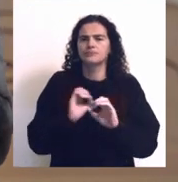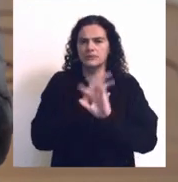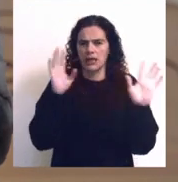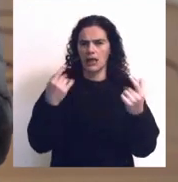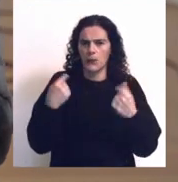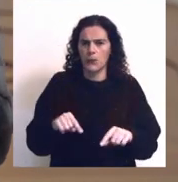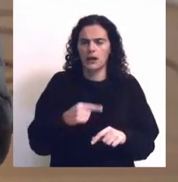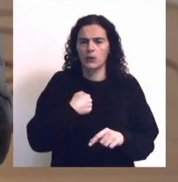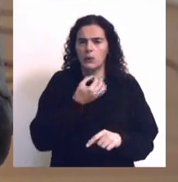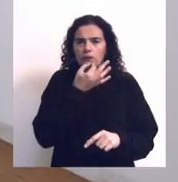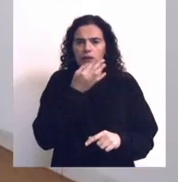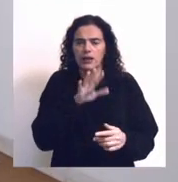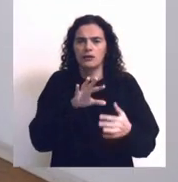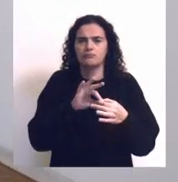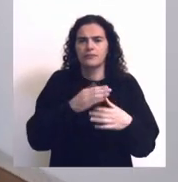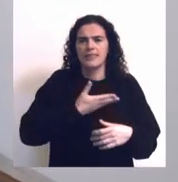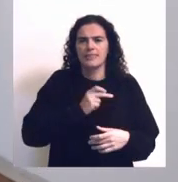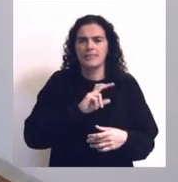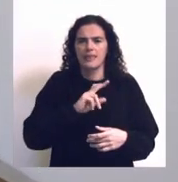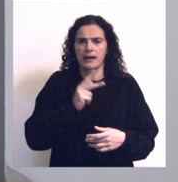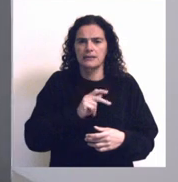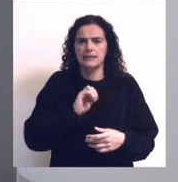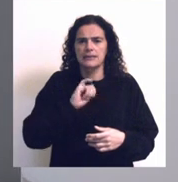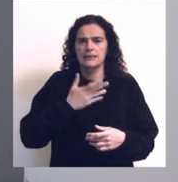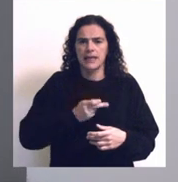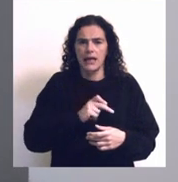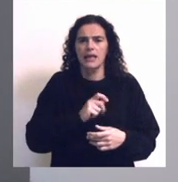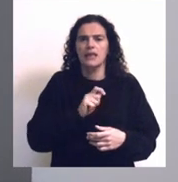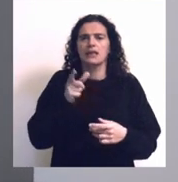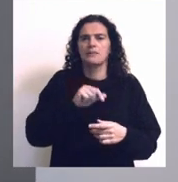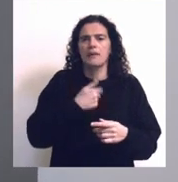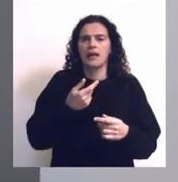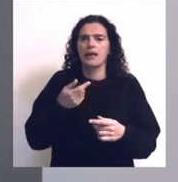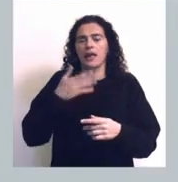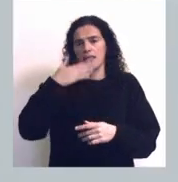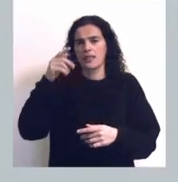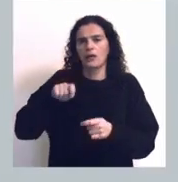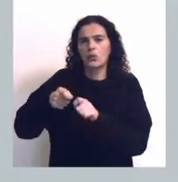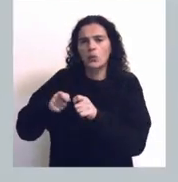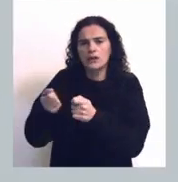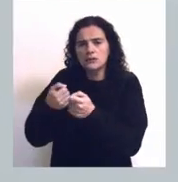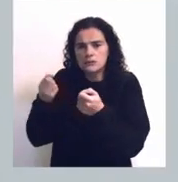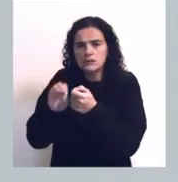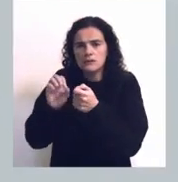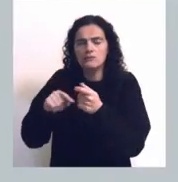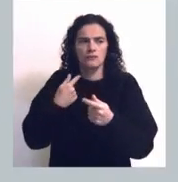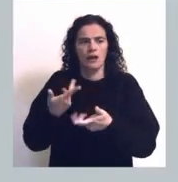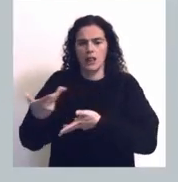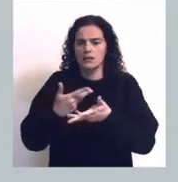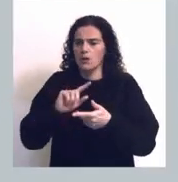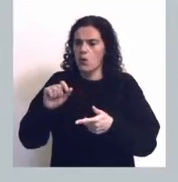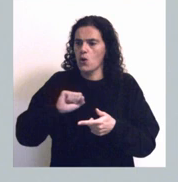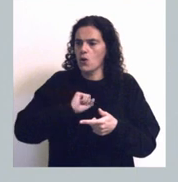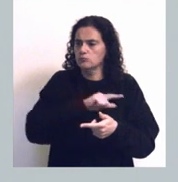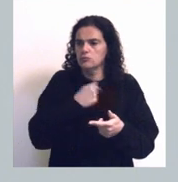claro. Estou-me a referir ao Dardside e à própria idade do Cacifo, em que esta nossa relação de